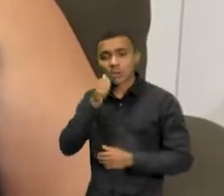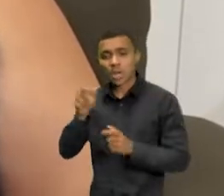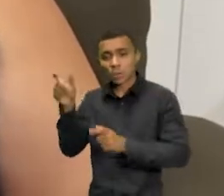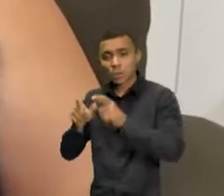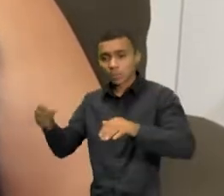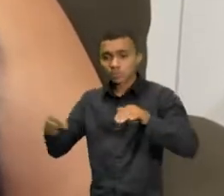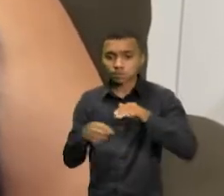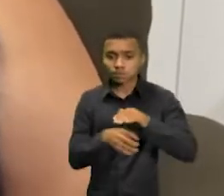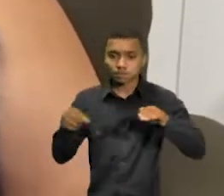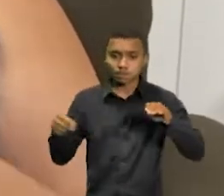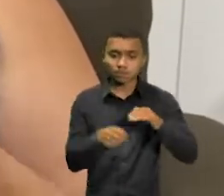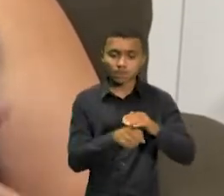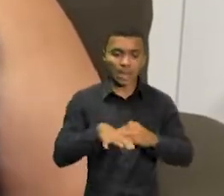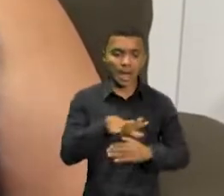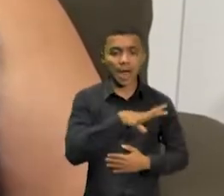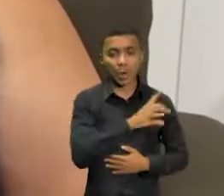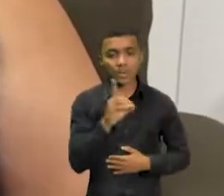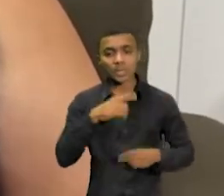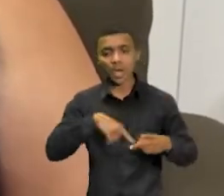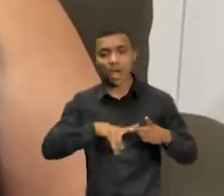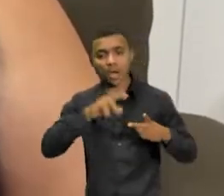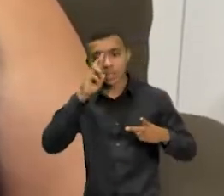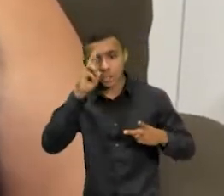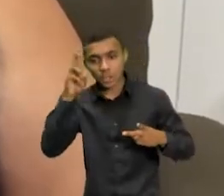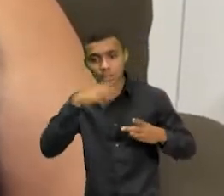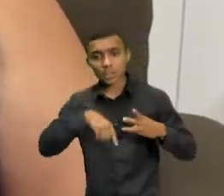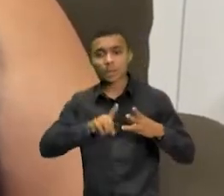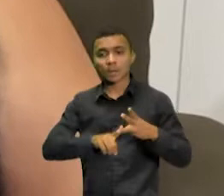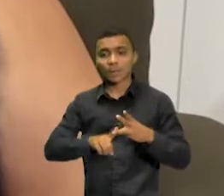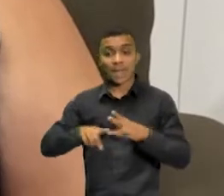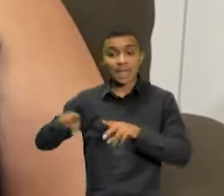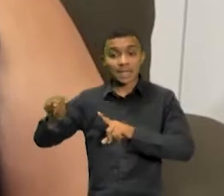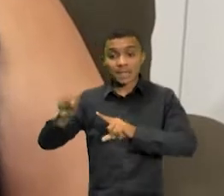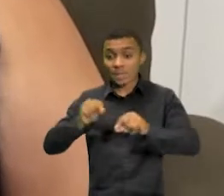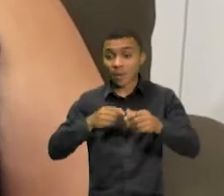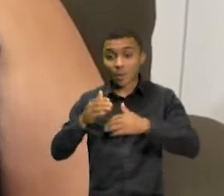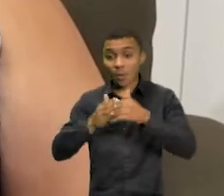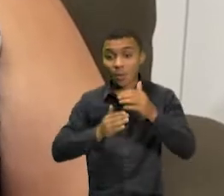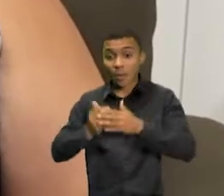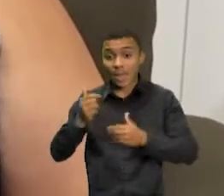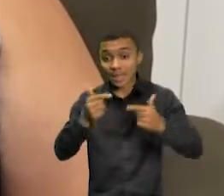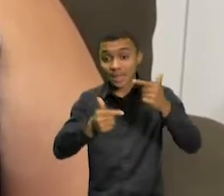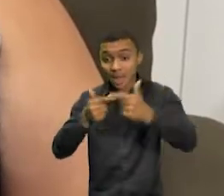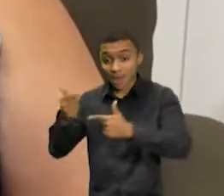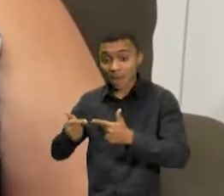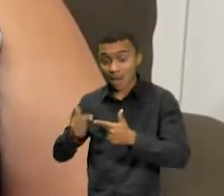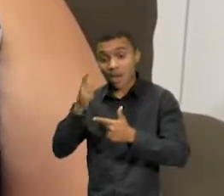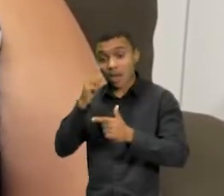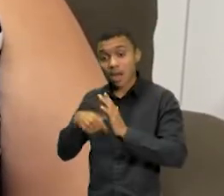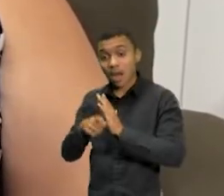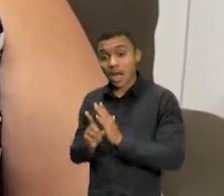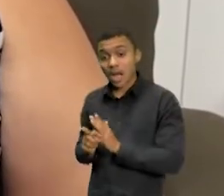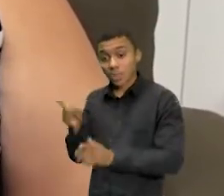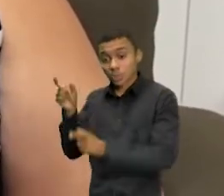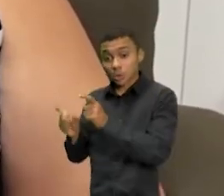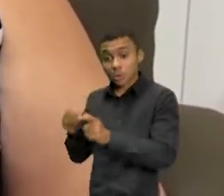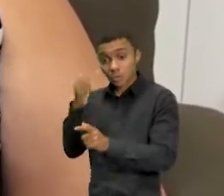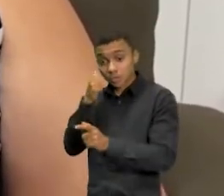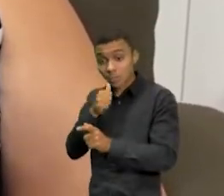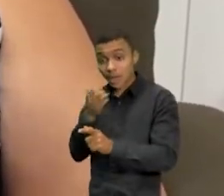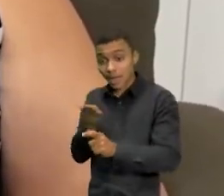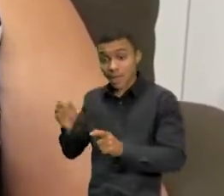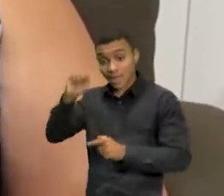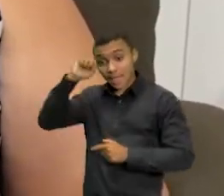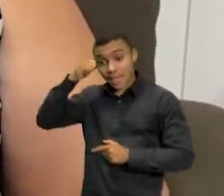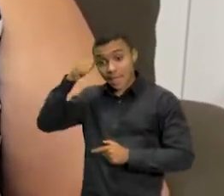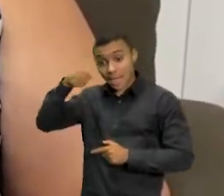coordenação. As seleções para ocupar qualquer cargo no SEDECA, as mulheres, sobretudo mulheres negras, são prioridades